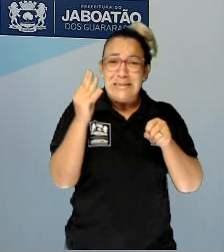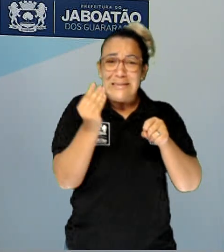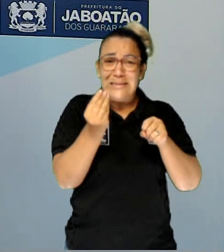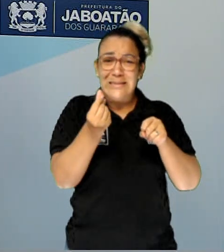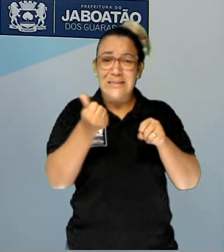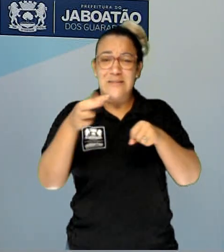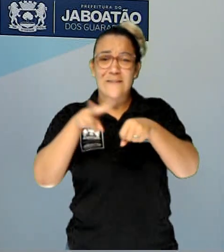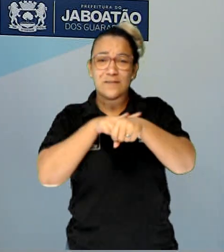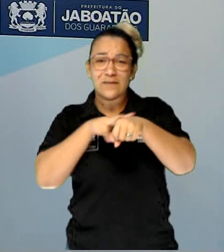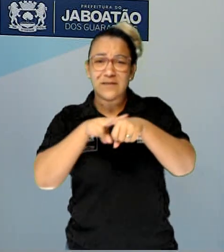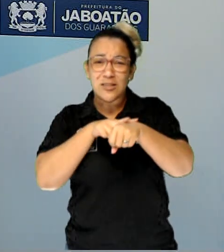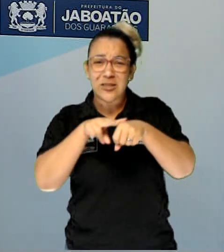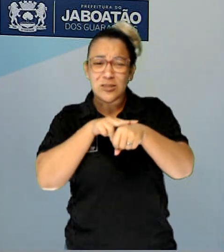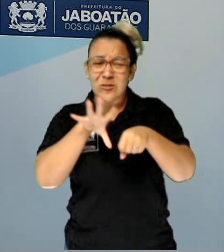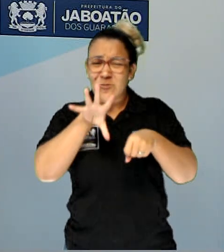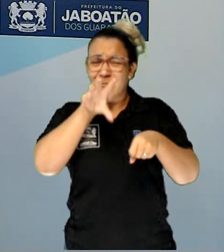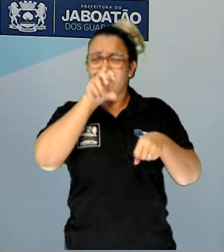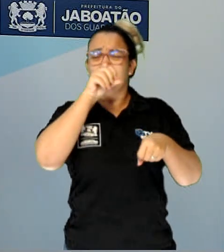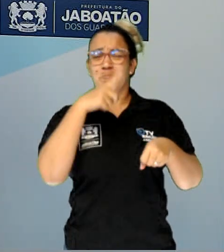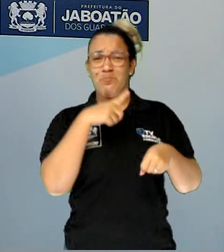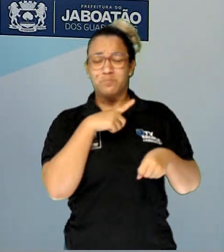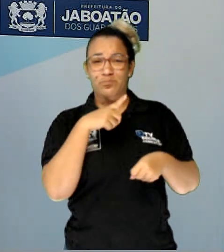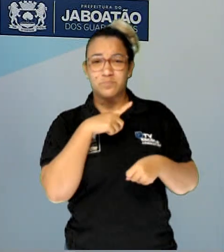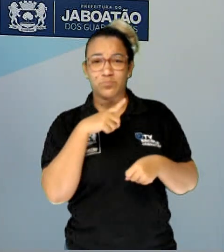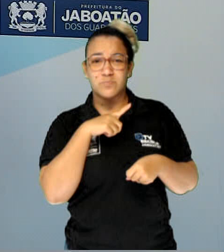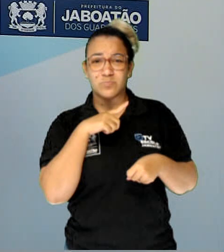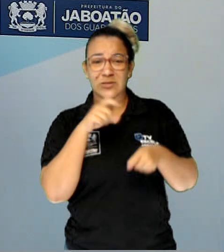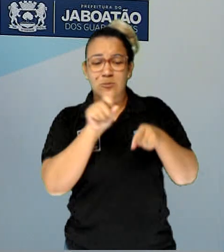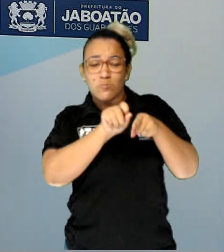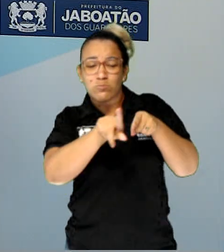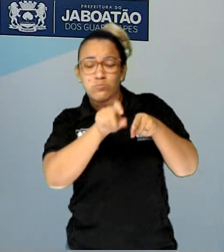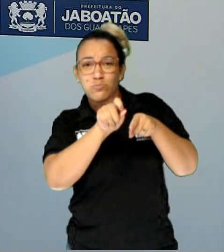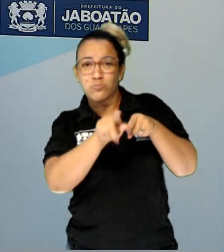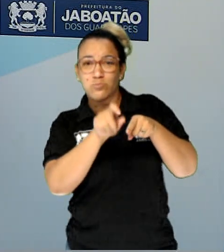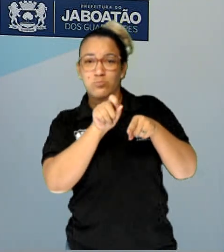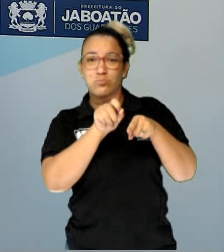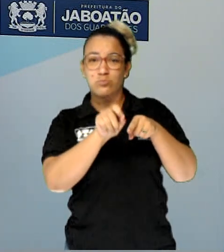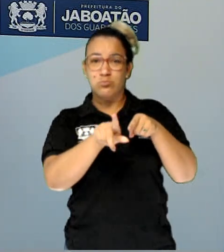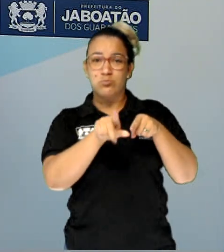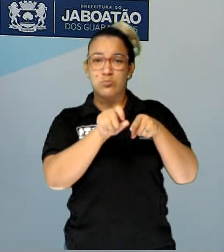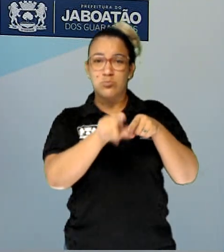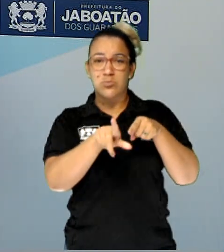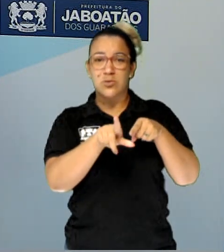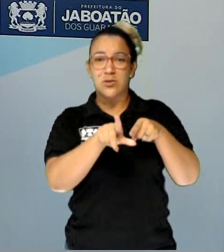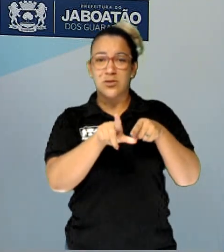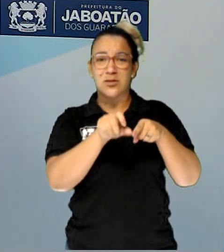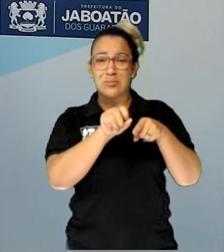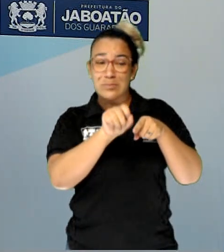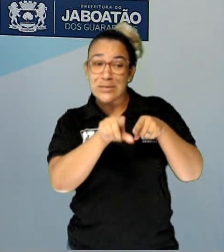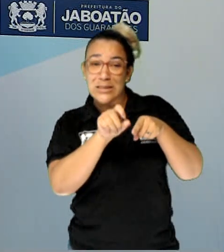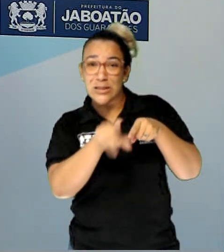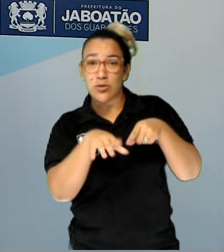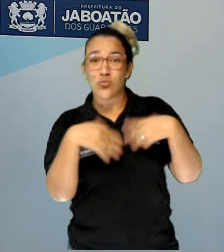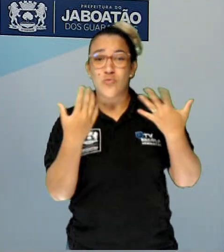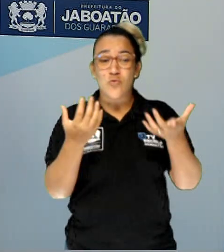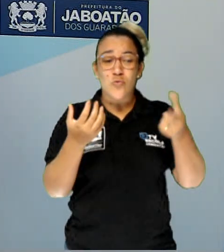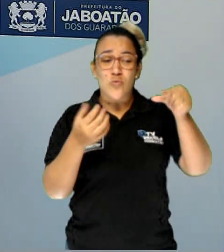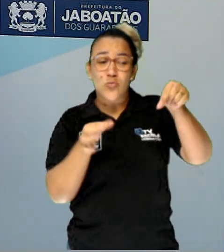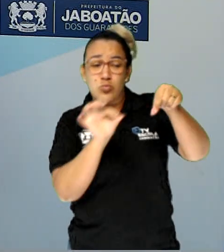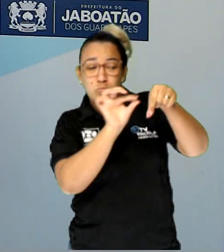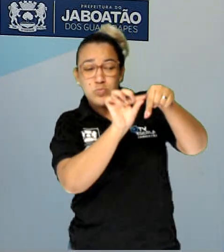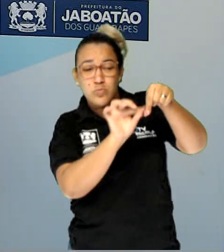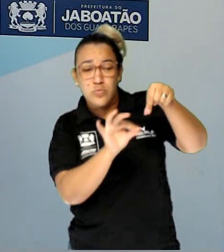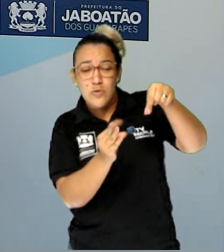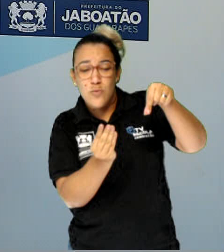esverdeado, mal cheiroso, saindo da região genital, do pênis, ou do